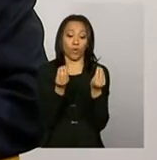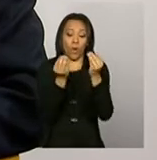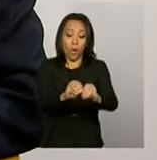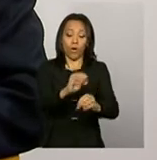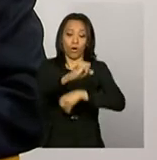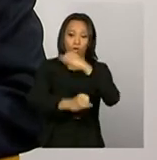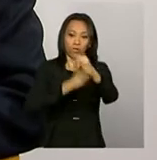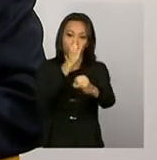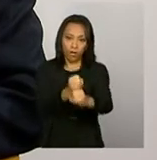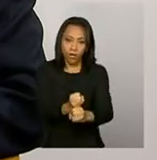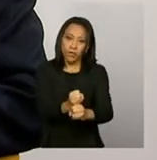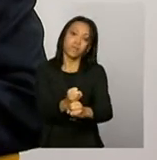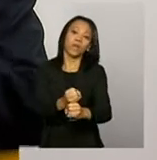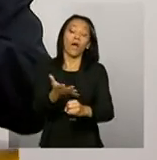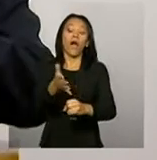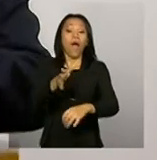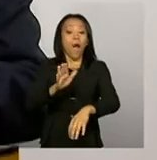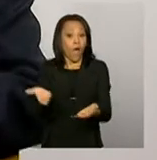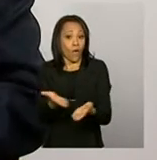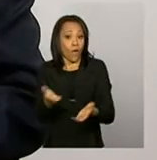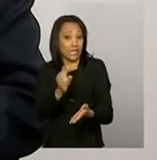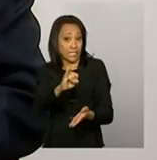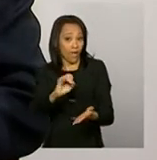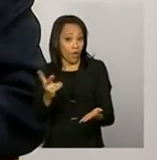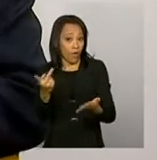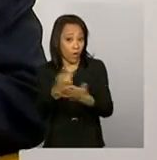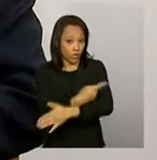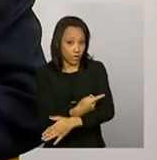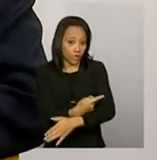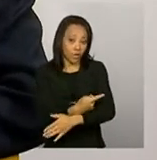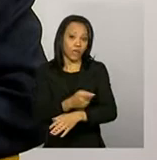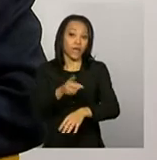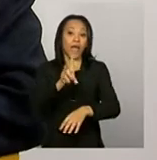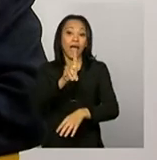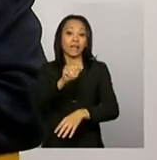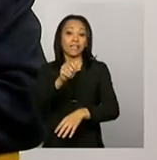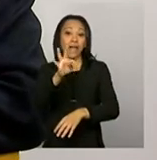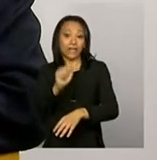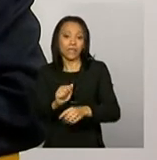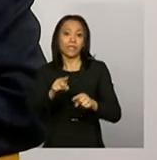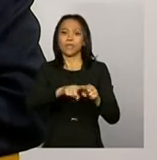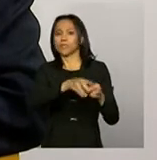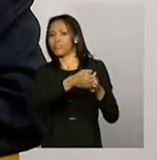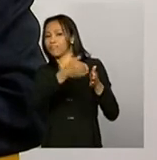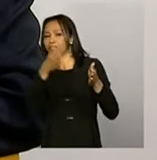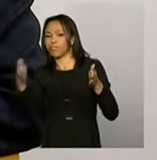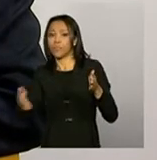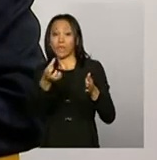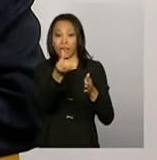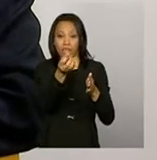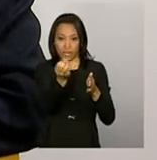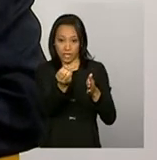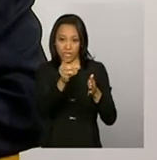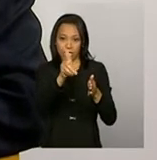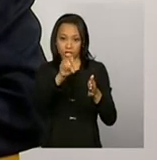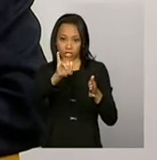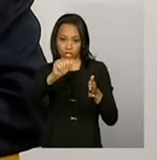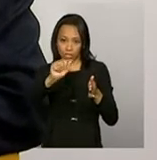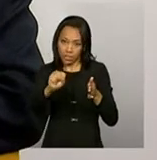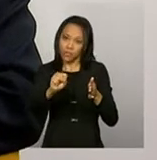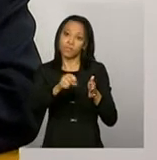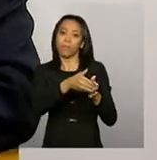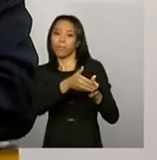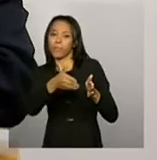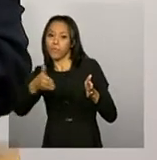agora há a previsão de que, se isso acontecer, as datas serão 60 dias para